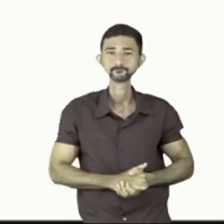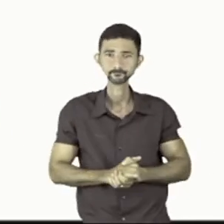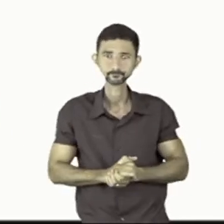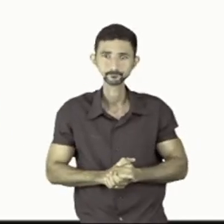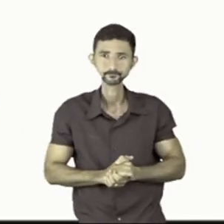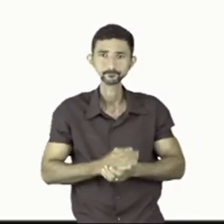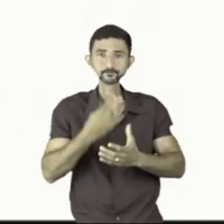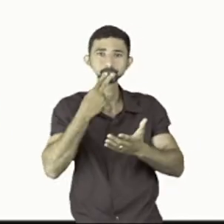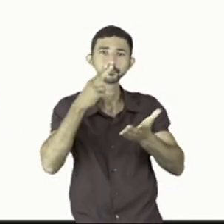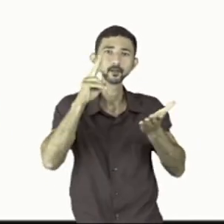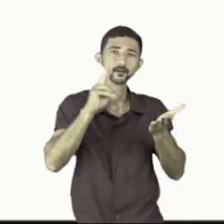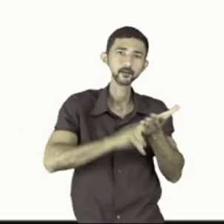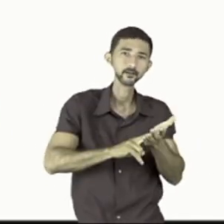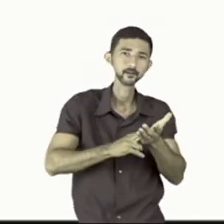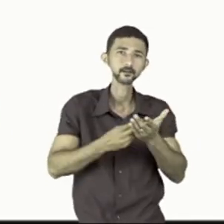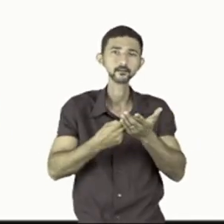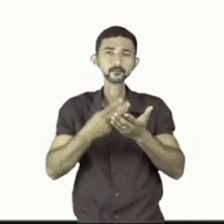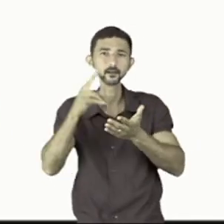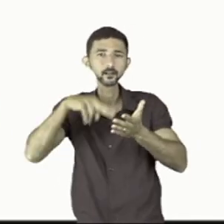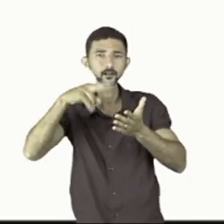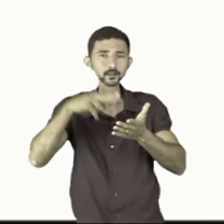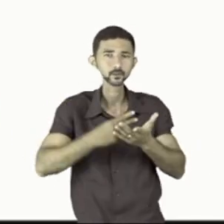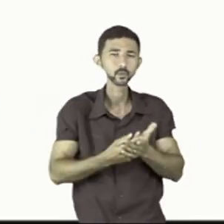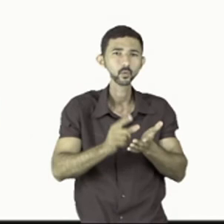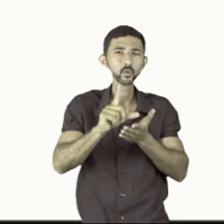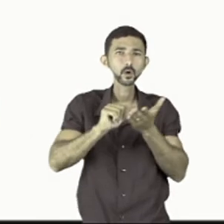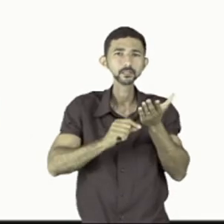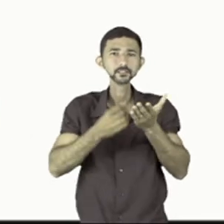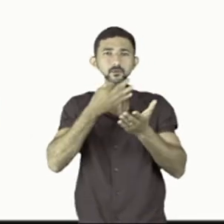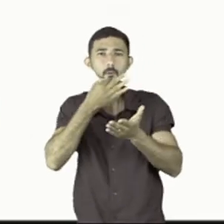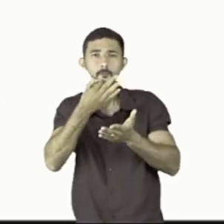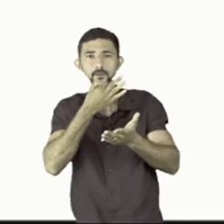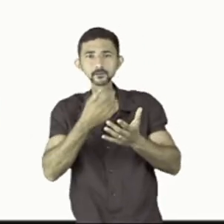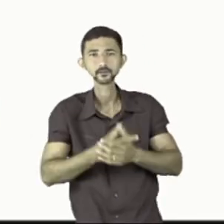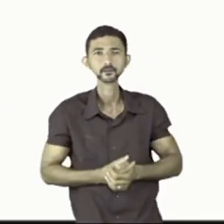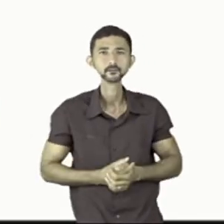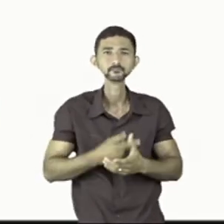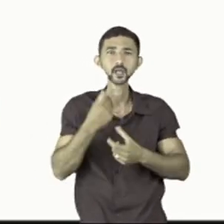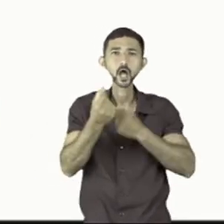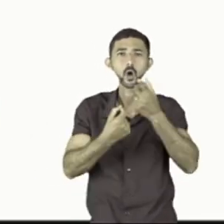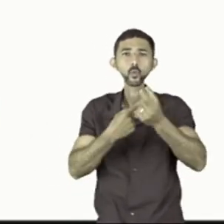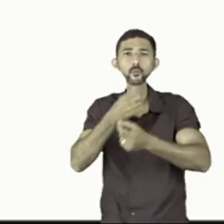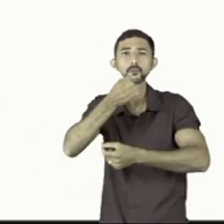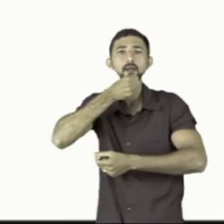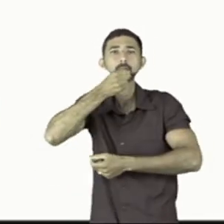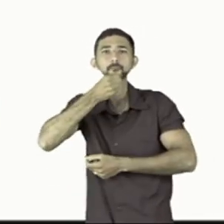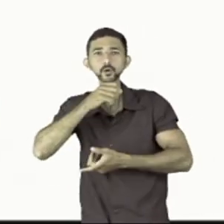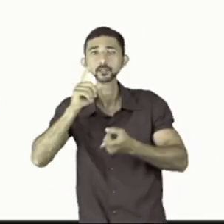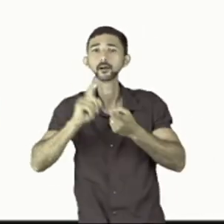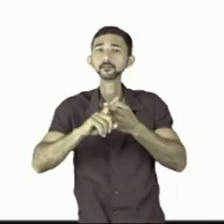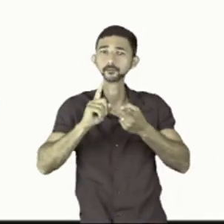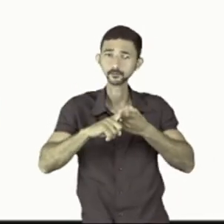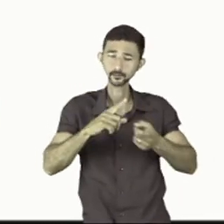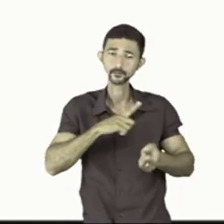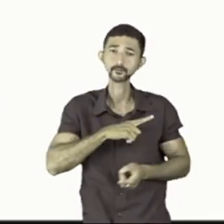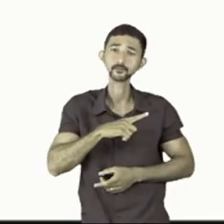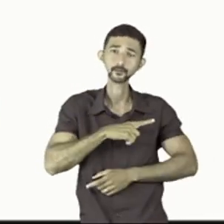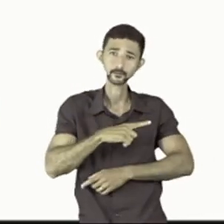a carta do leitor o artigo de opinião algumas reportagens inclusive